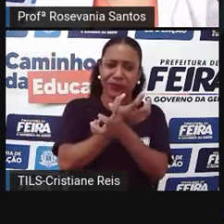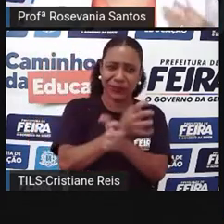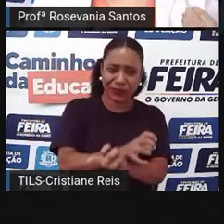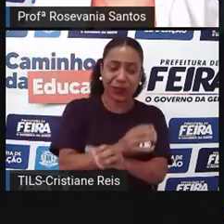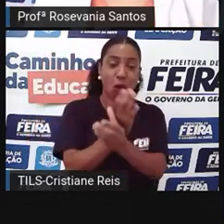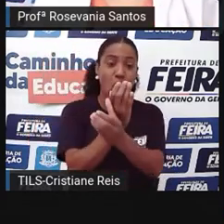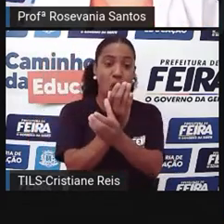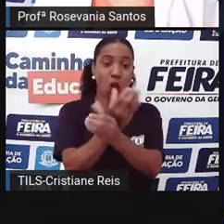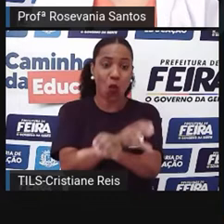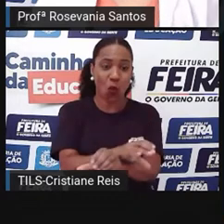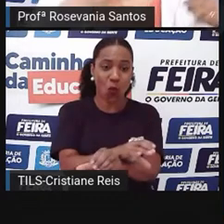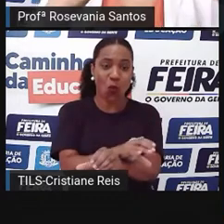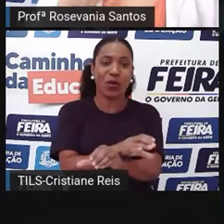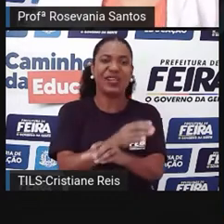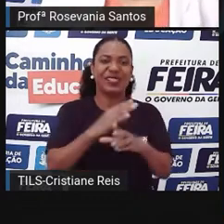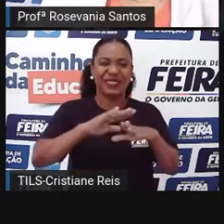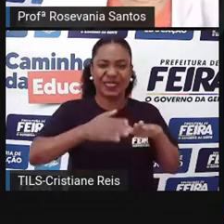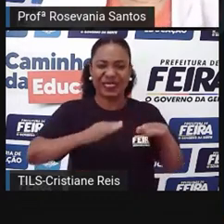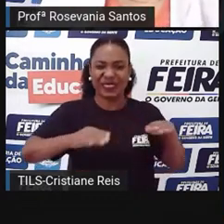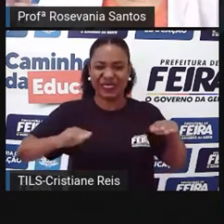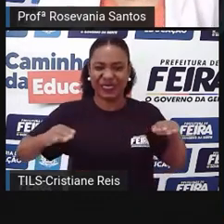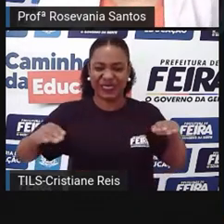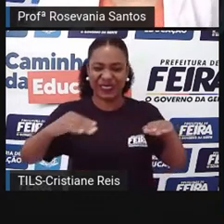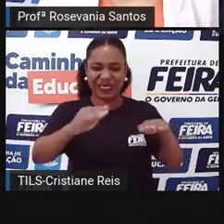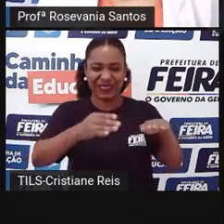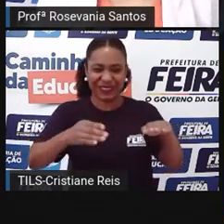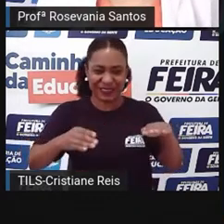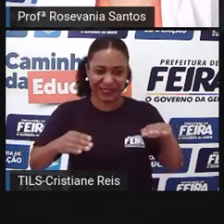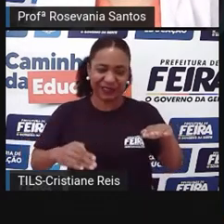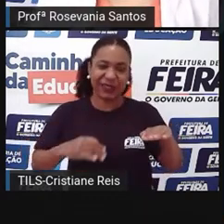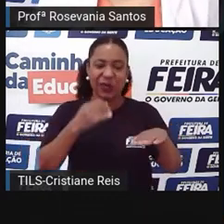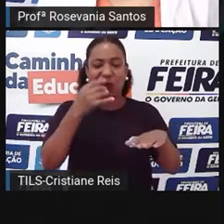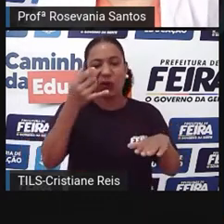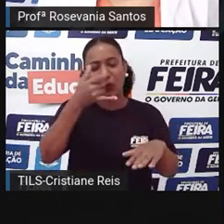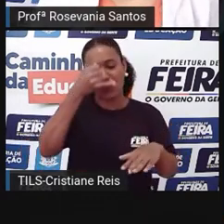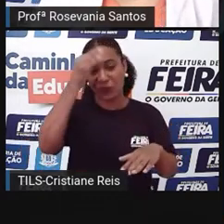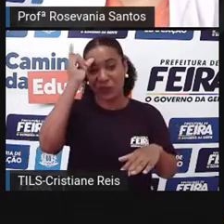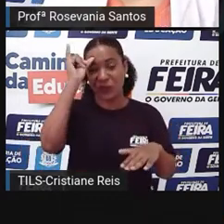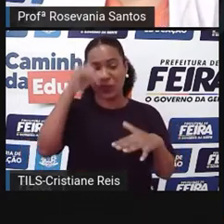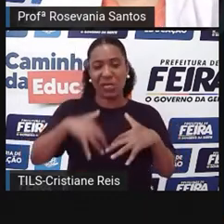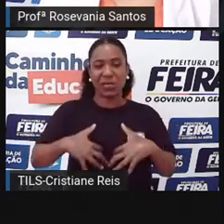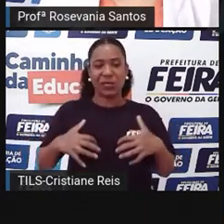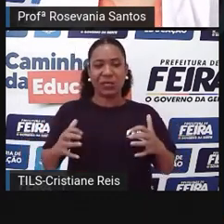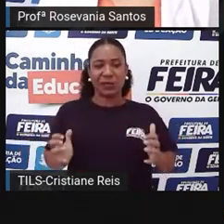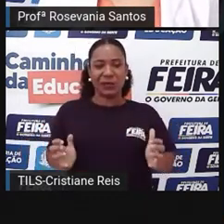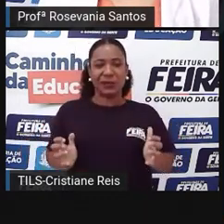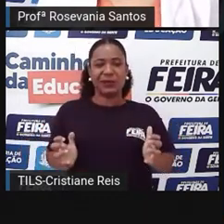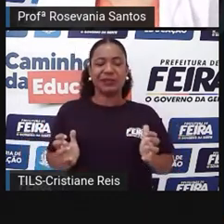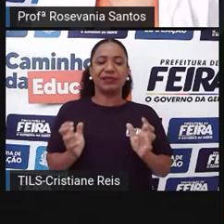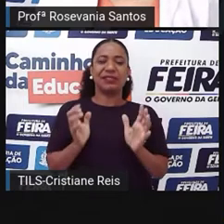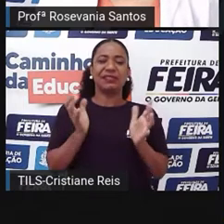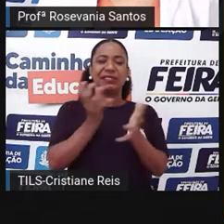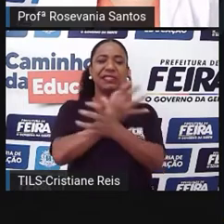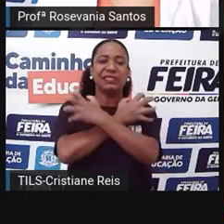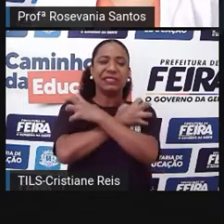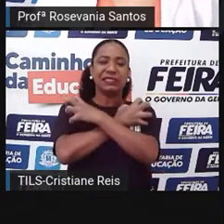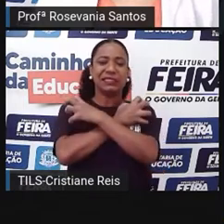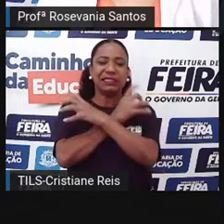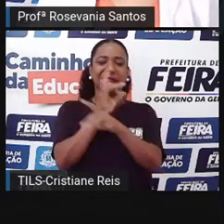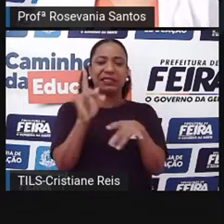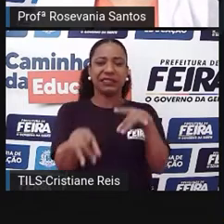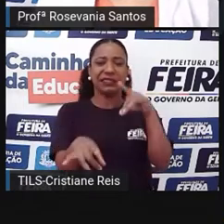semiárida, do solo achado, da cabeça de boi lá, da alçada de boi lá no chão por conta da seca.